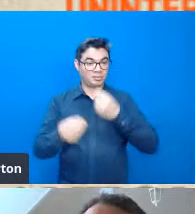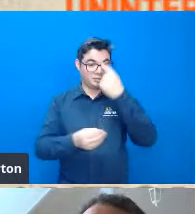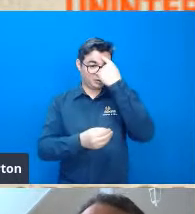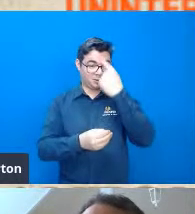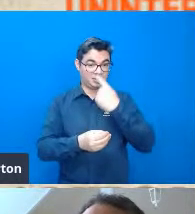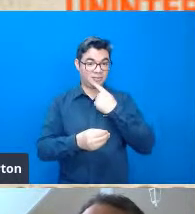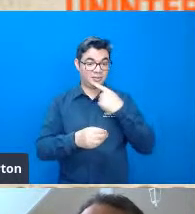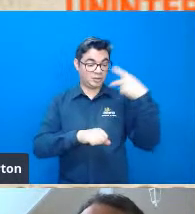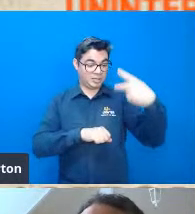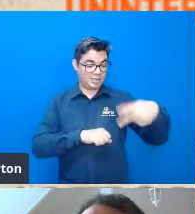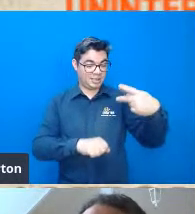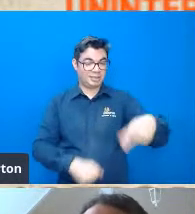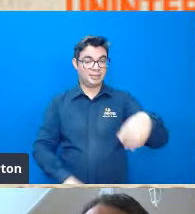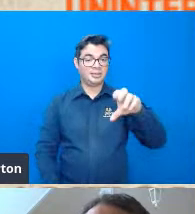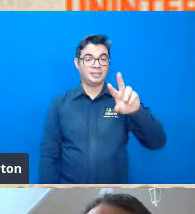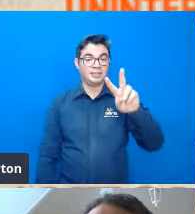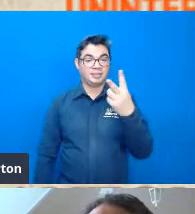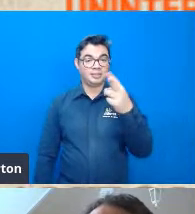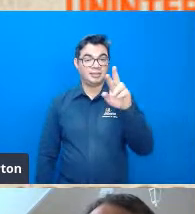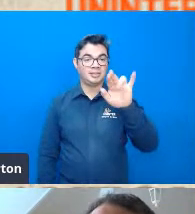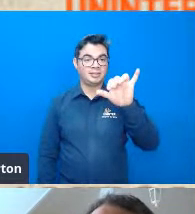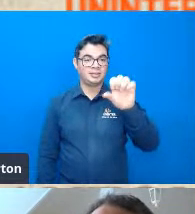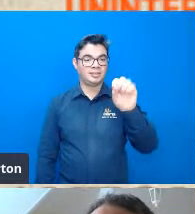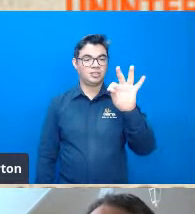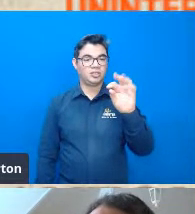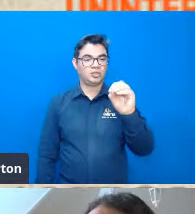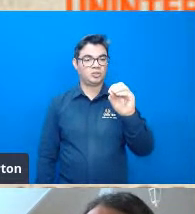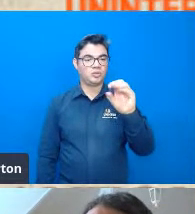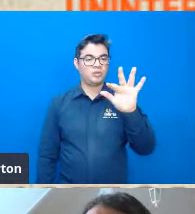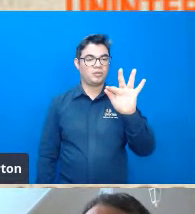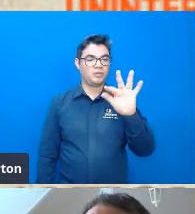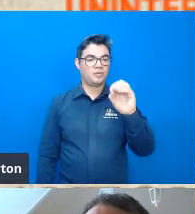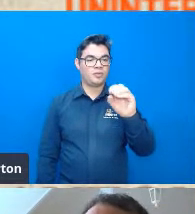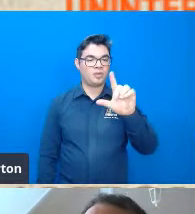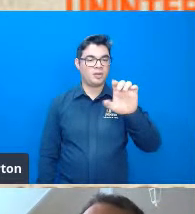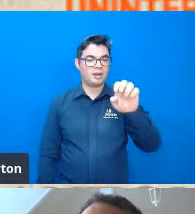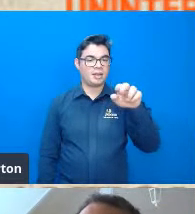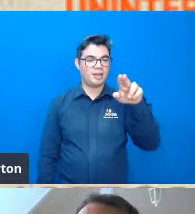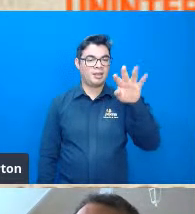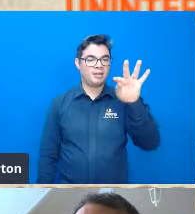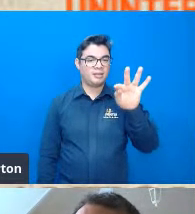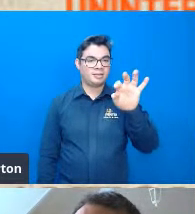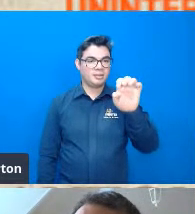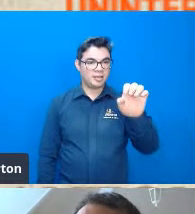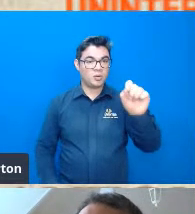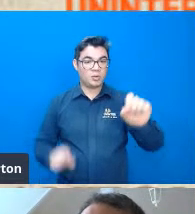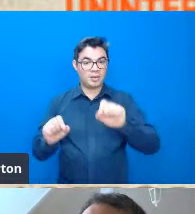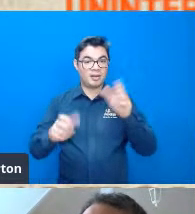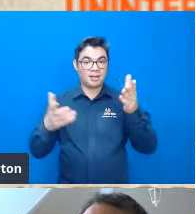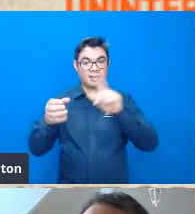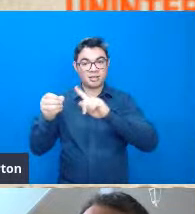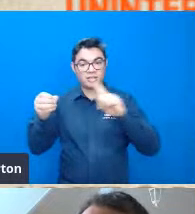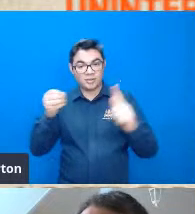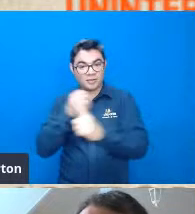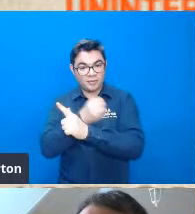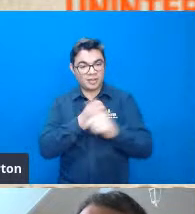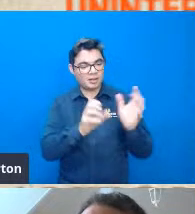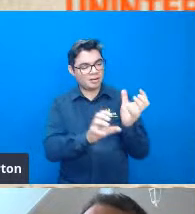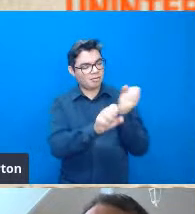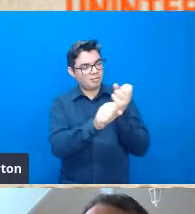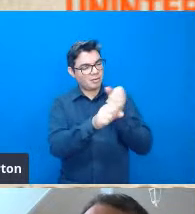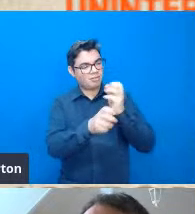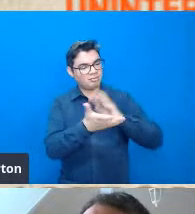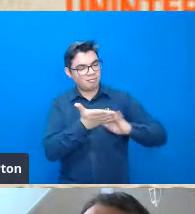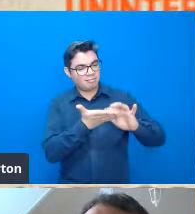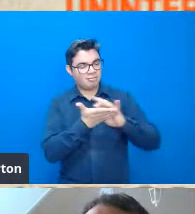Cristofoletti né uma pessoa que sempre tentou trazer para a ciência geográfica geomorfológica a quantificação